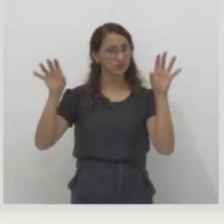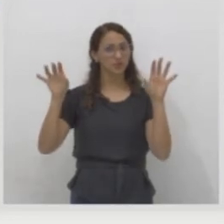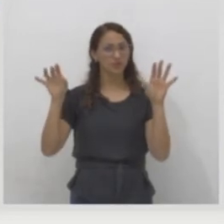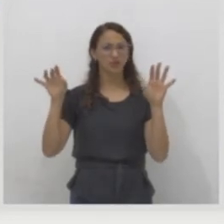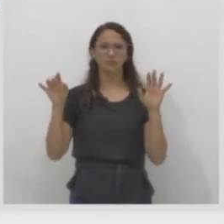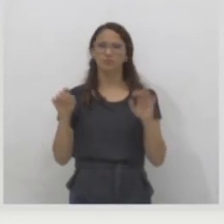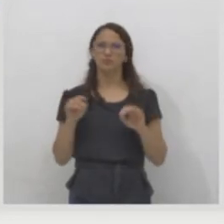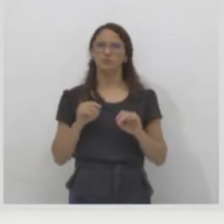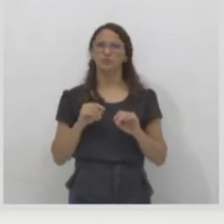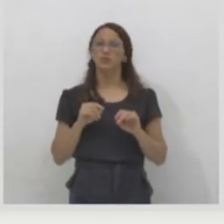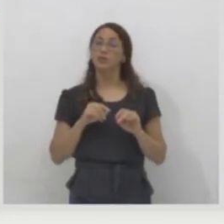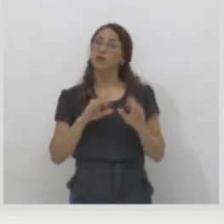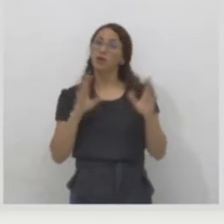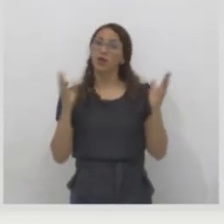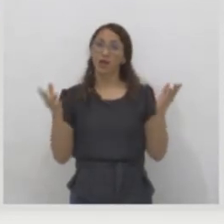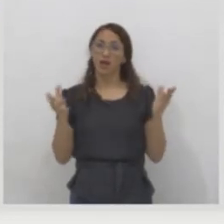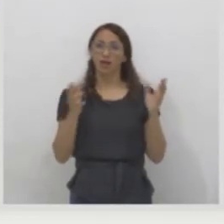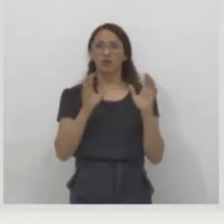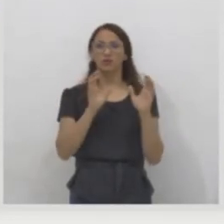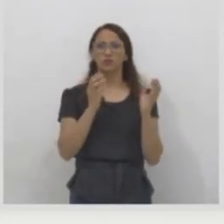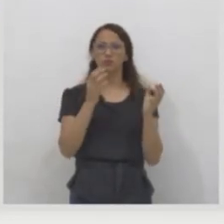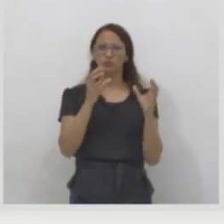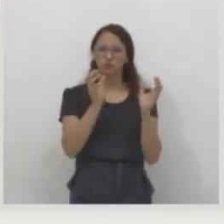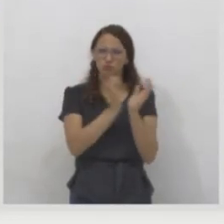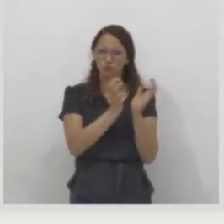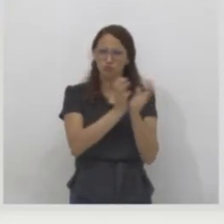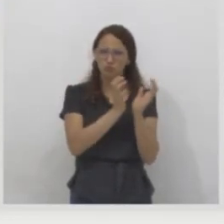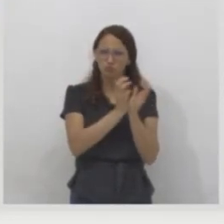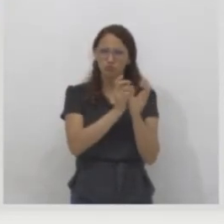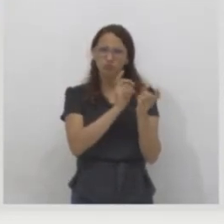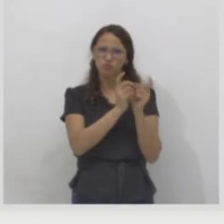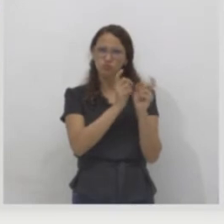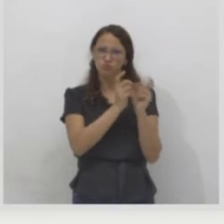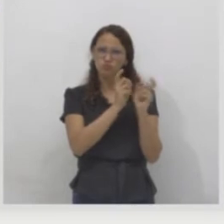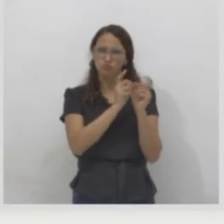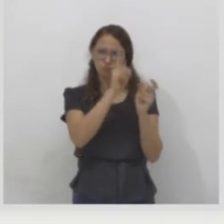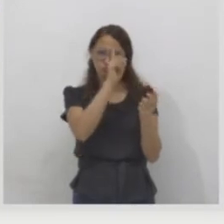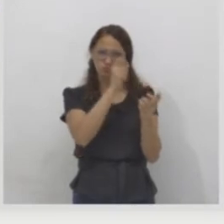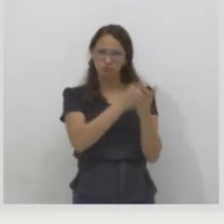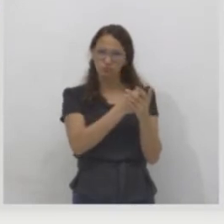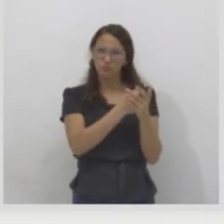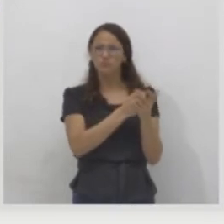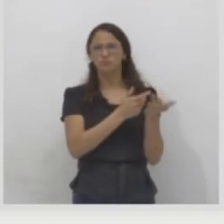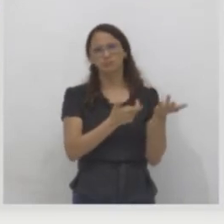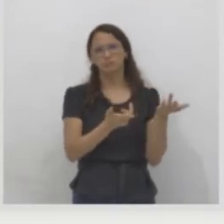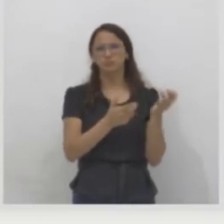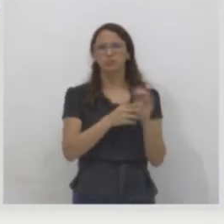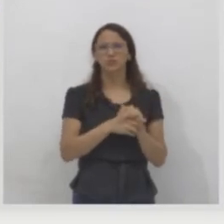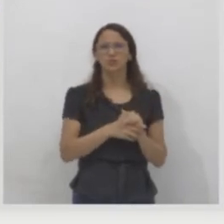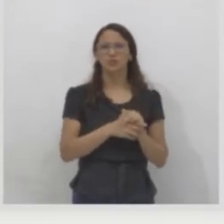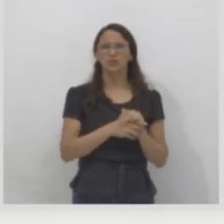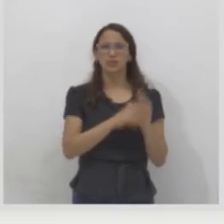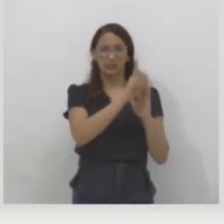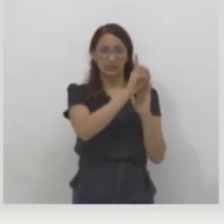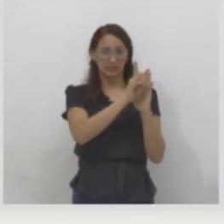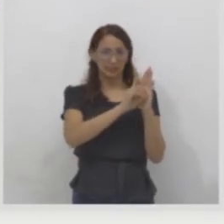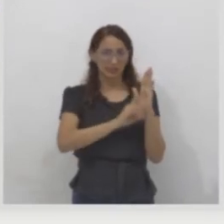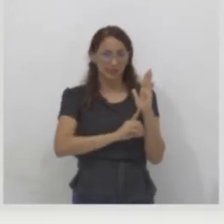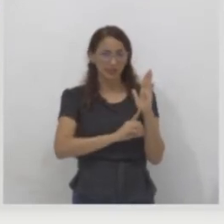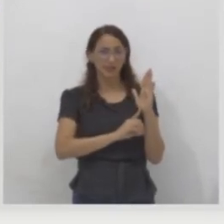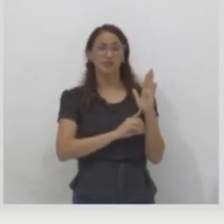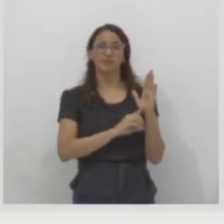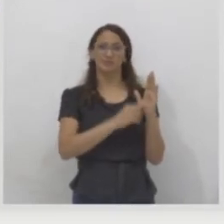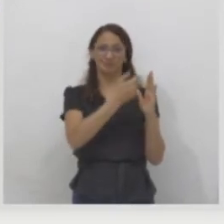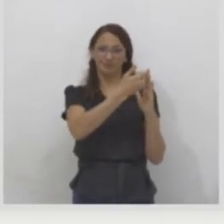humanas no mundo, seja a Declaração Universal dos Direitos Humanos, ou seja a Convenção de Refugiados de